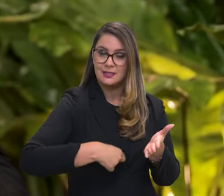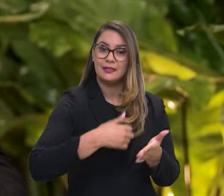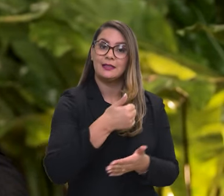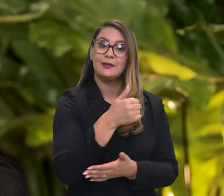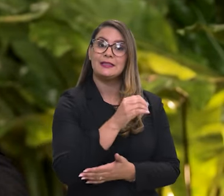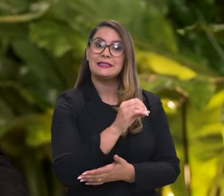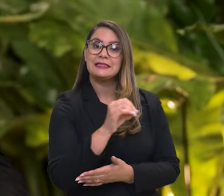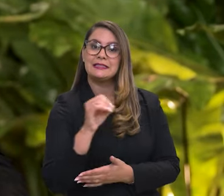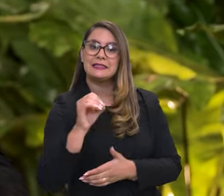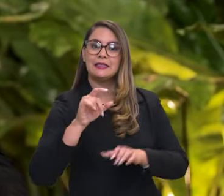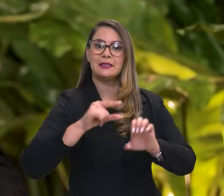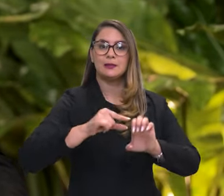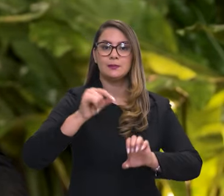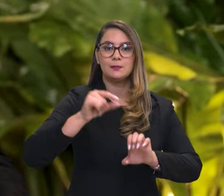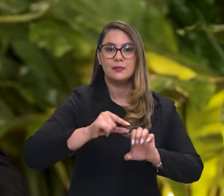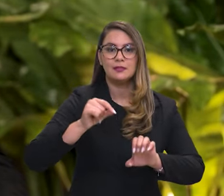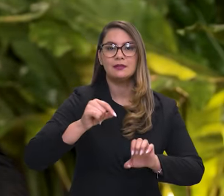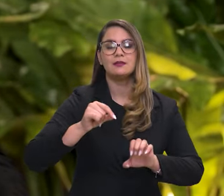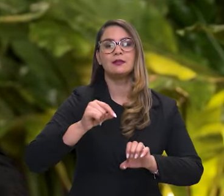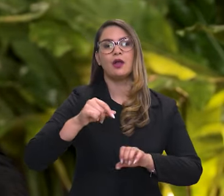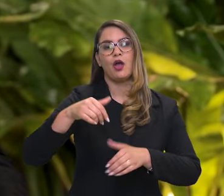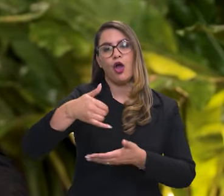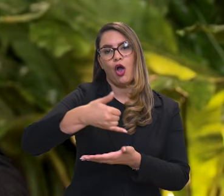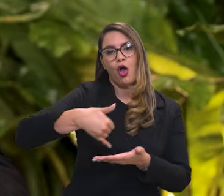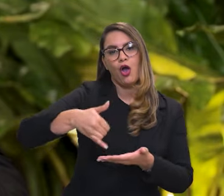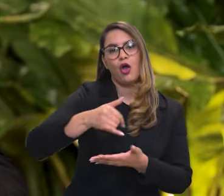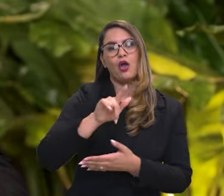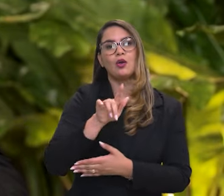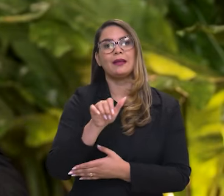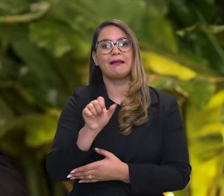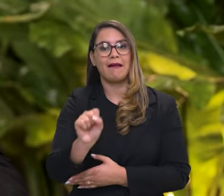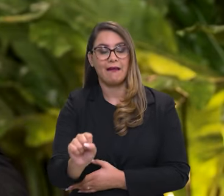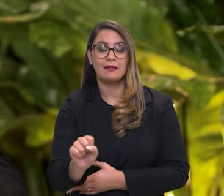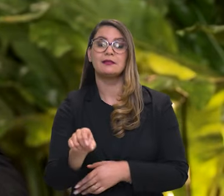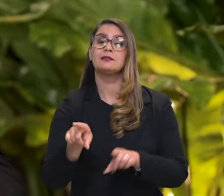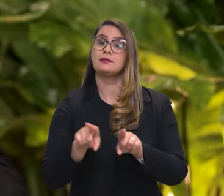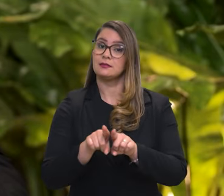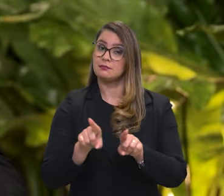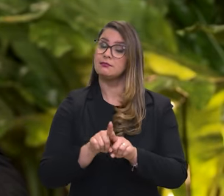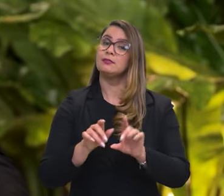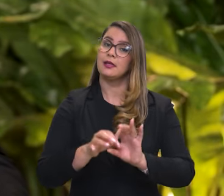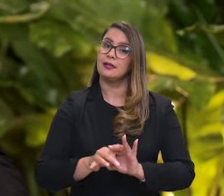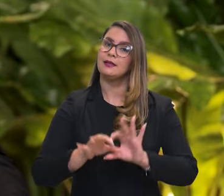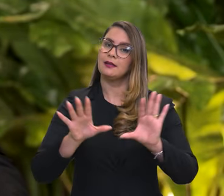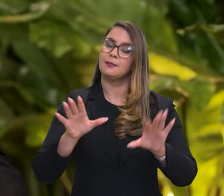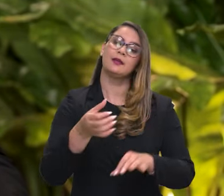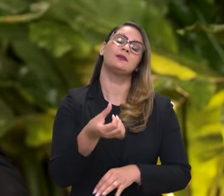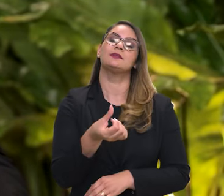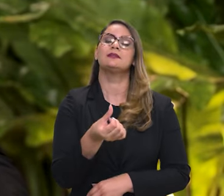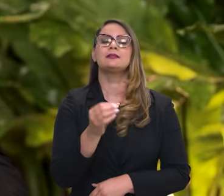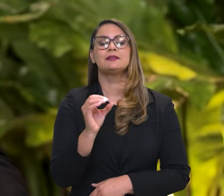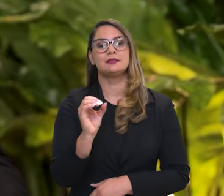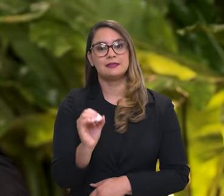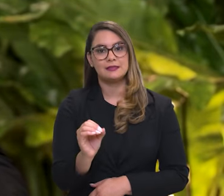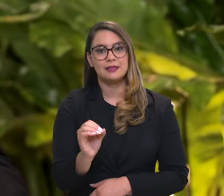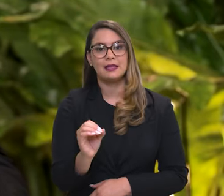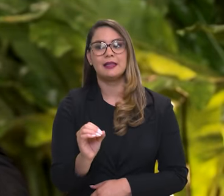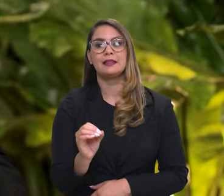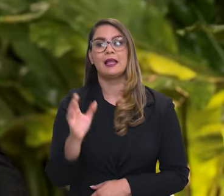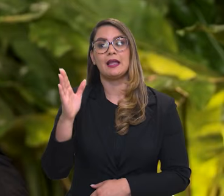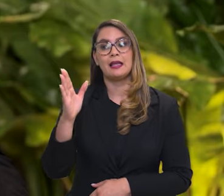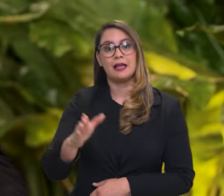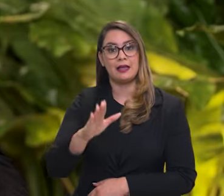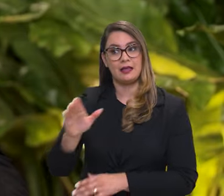100 empreendimentos de óleo e gás hoje no país, a gente também está licenciando 60